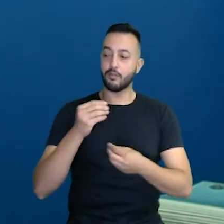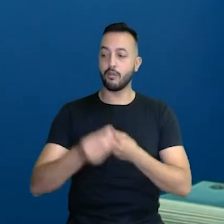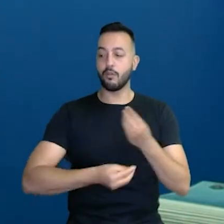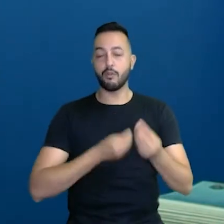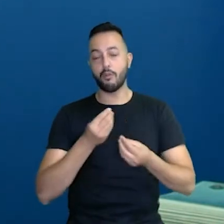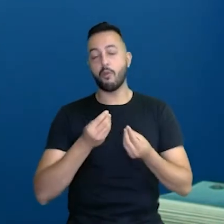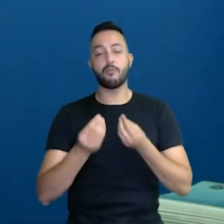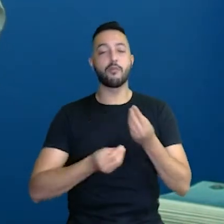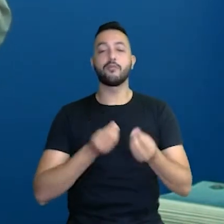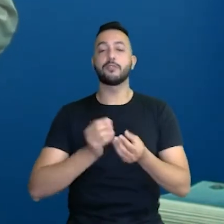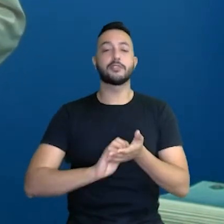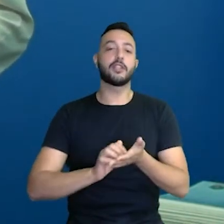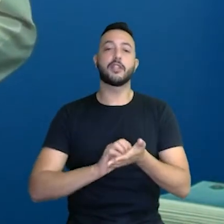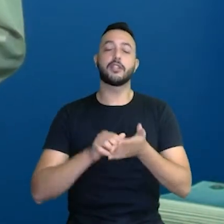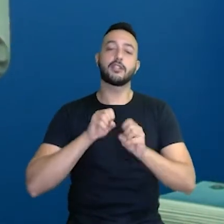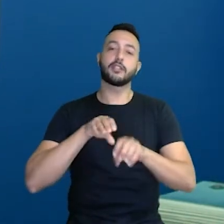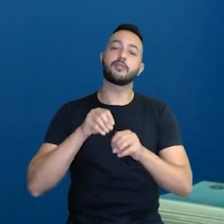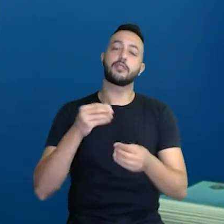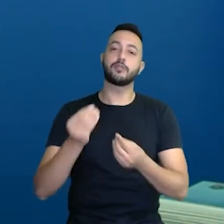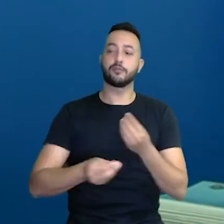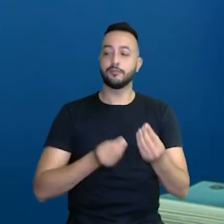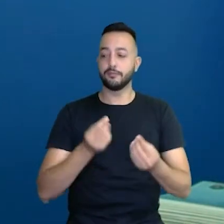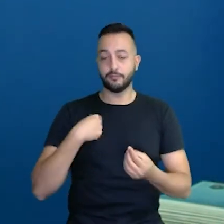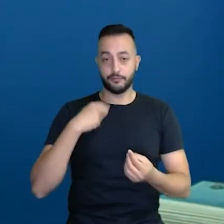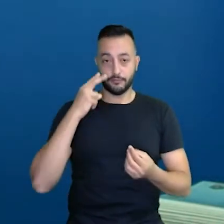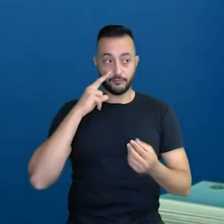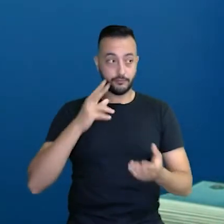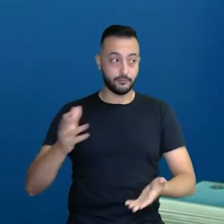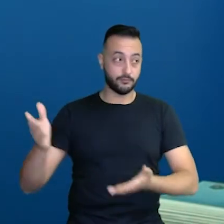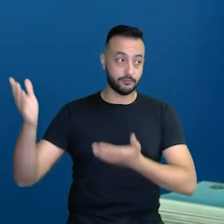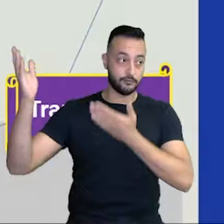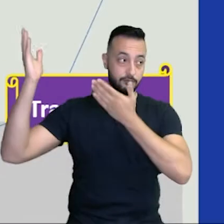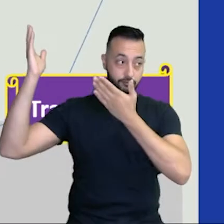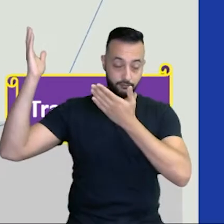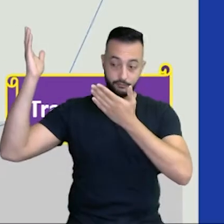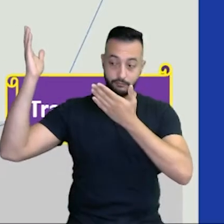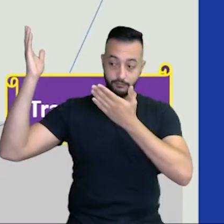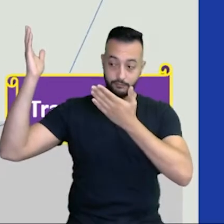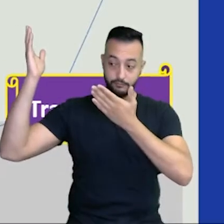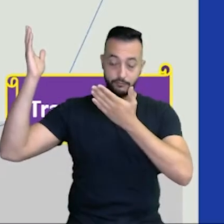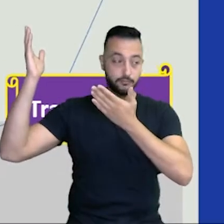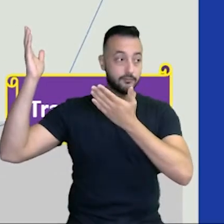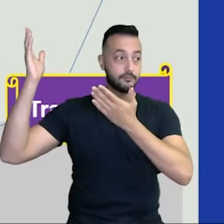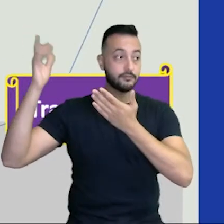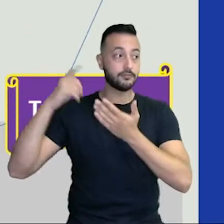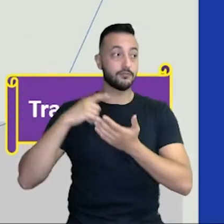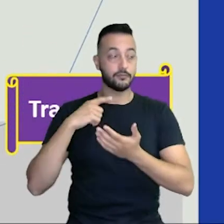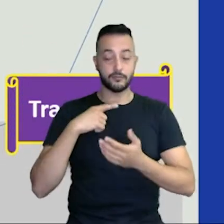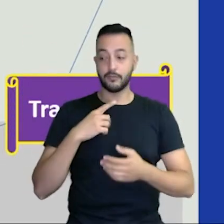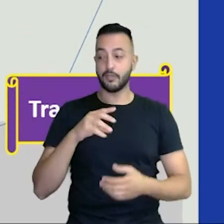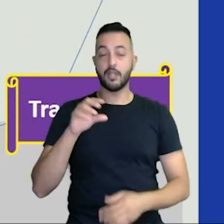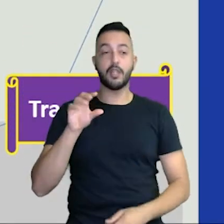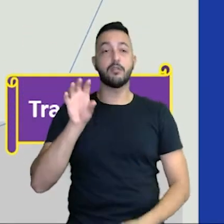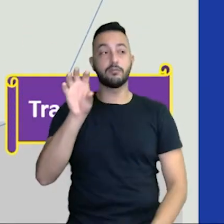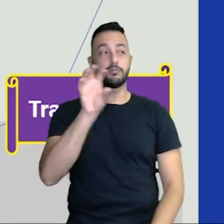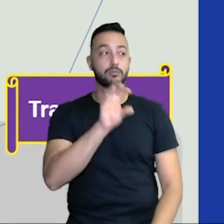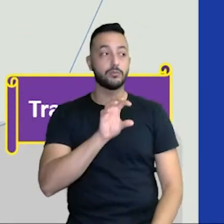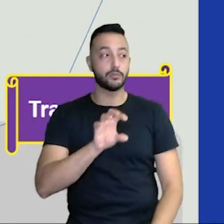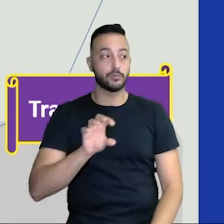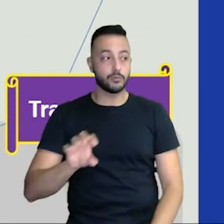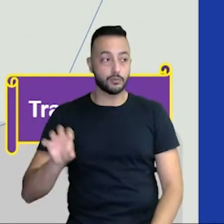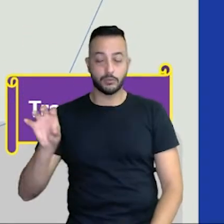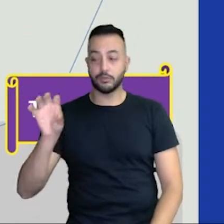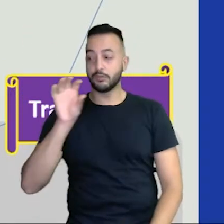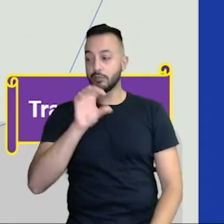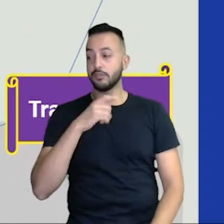como essa Secretaria de Educação funciona. vocês observam aqui na tela que estamos com o núcleo, que é a SEDUC,